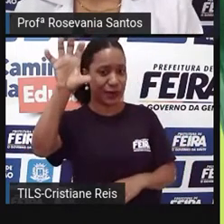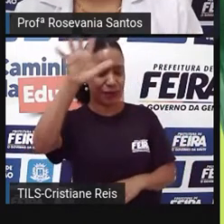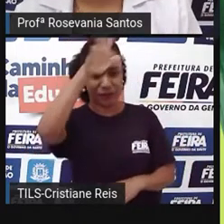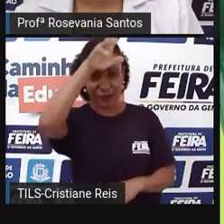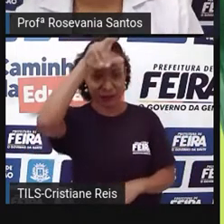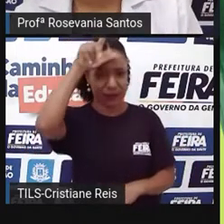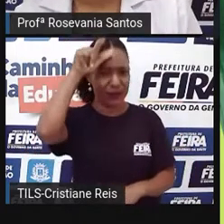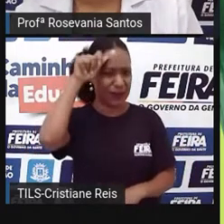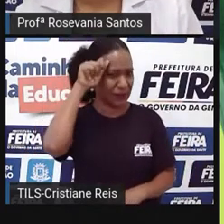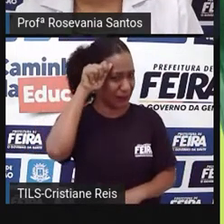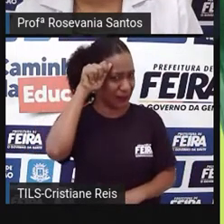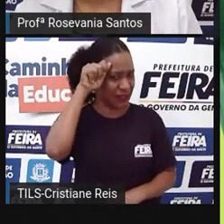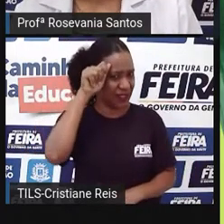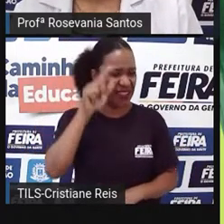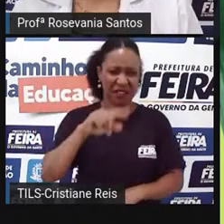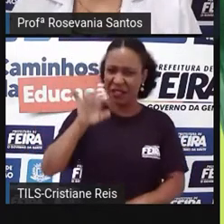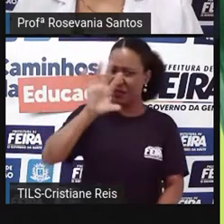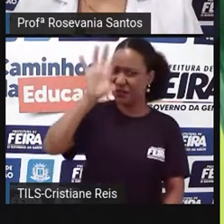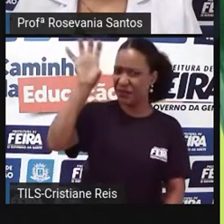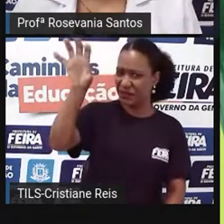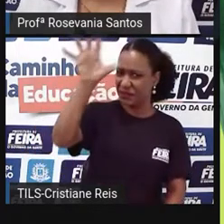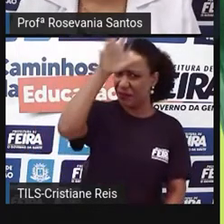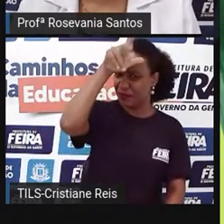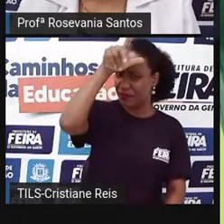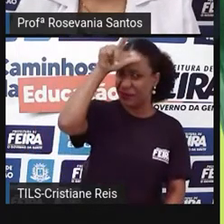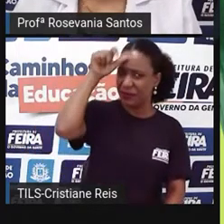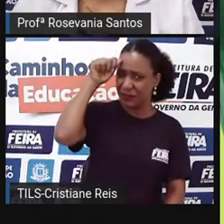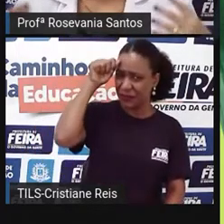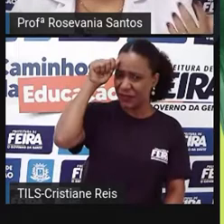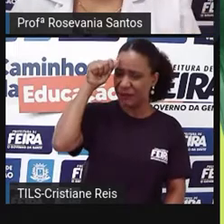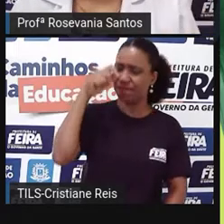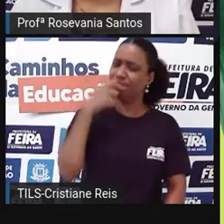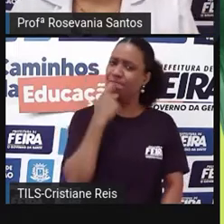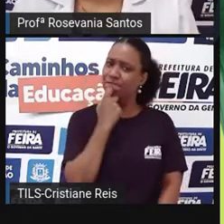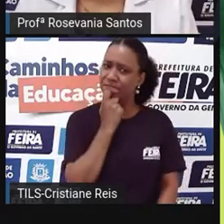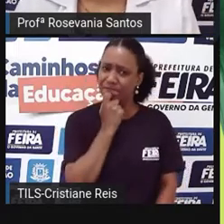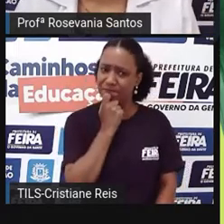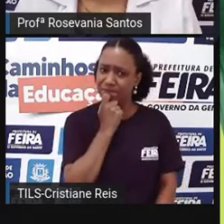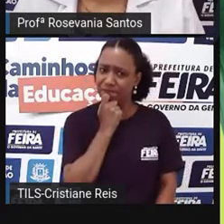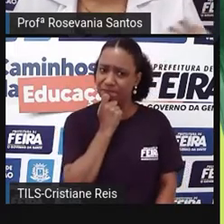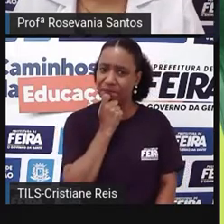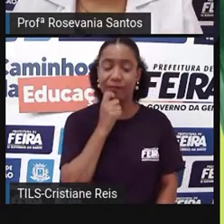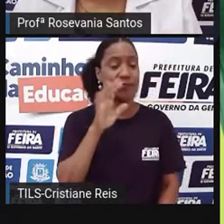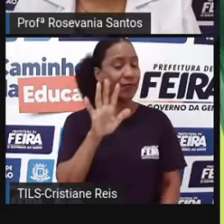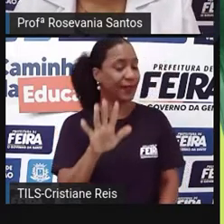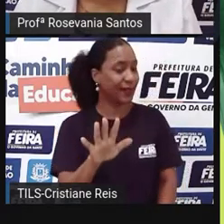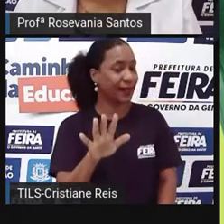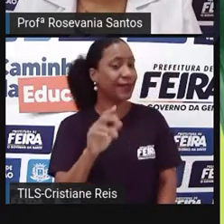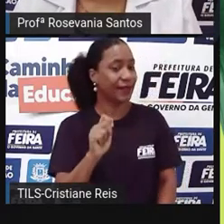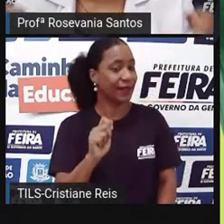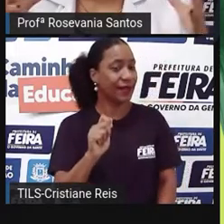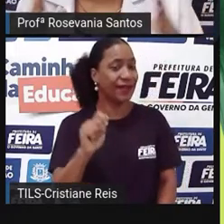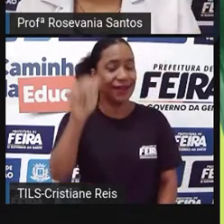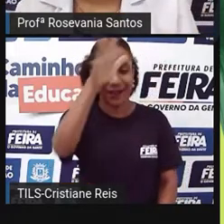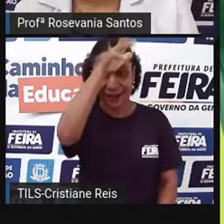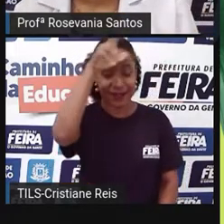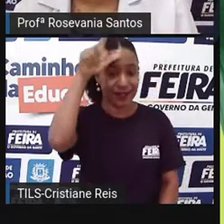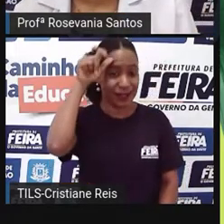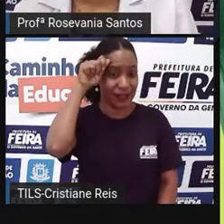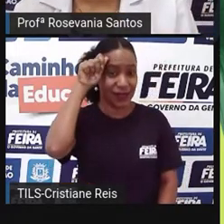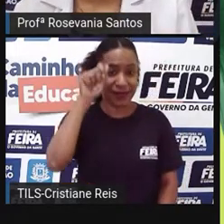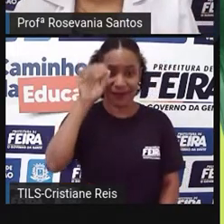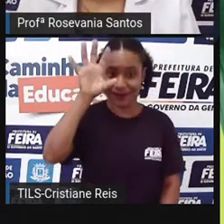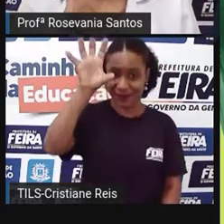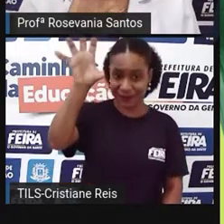Amazônia, professora? Isso mesmo, nós não estamos falando daquela divisão, bora dizer assim, oficial do